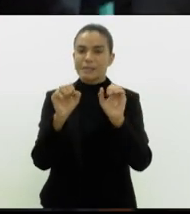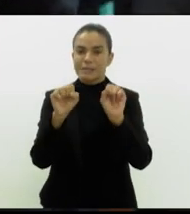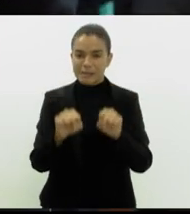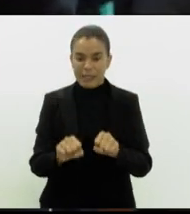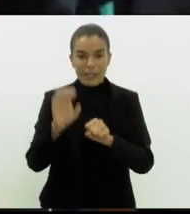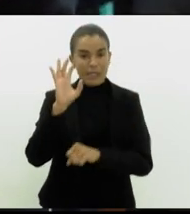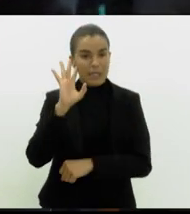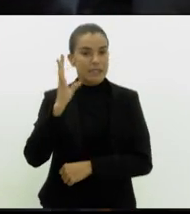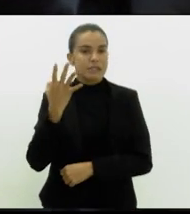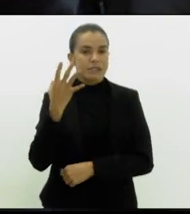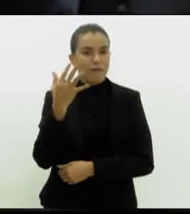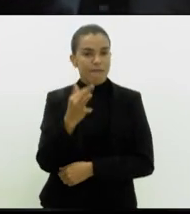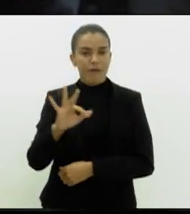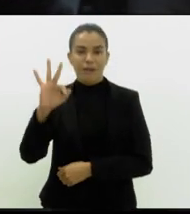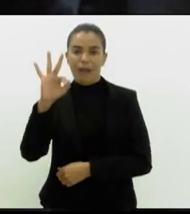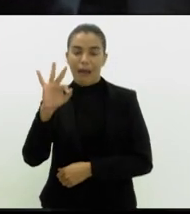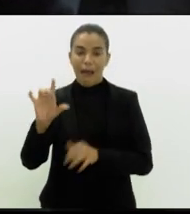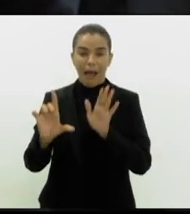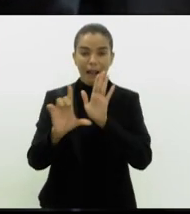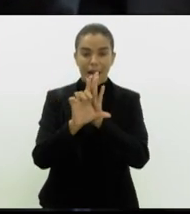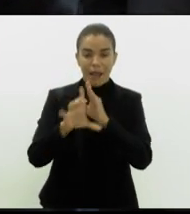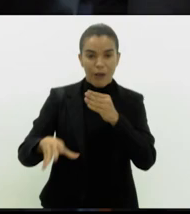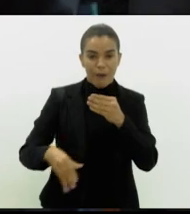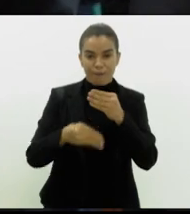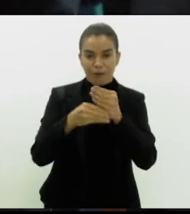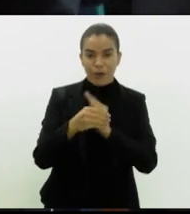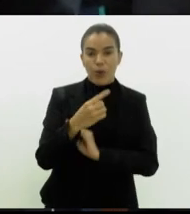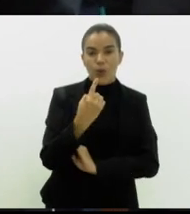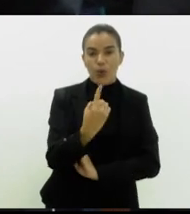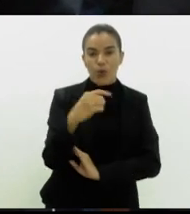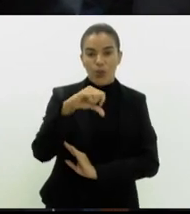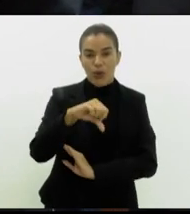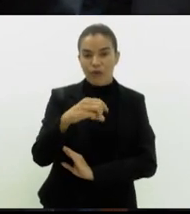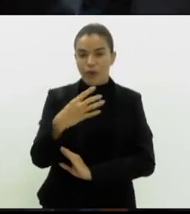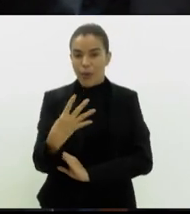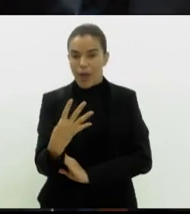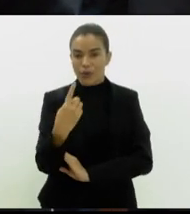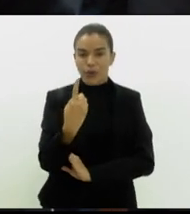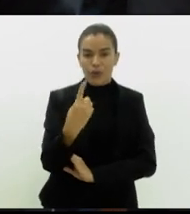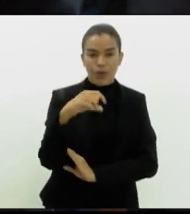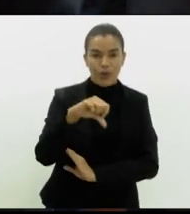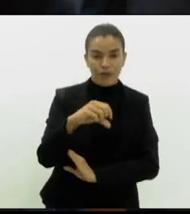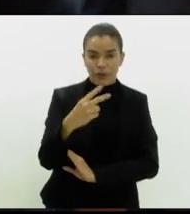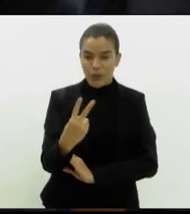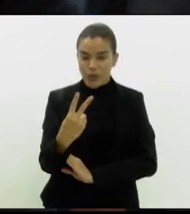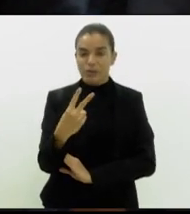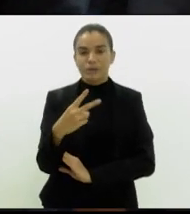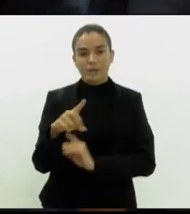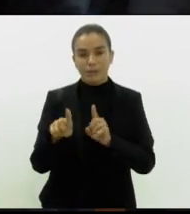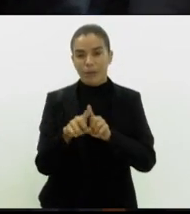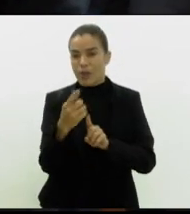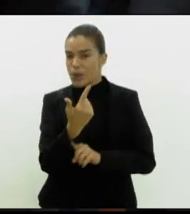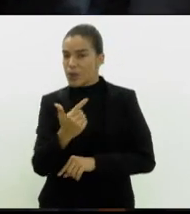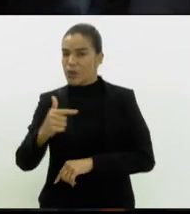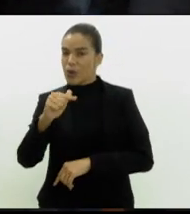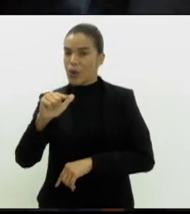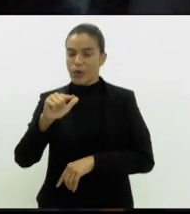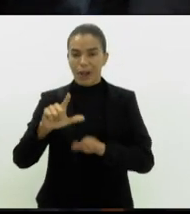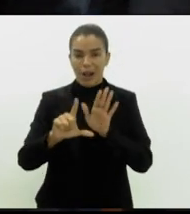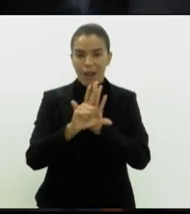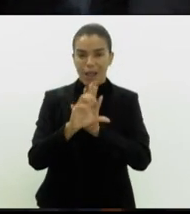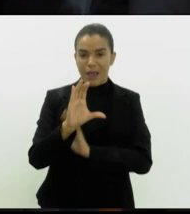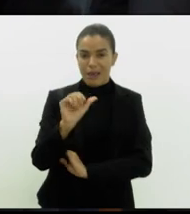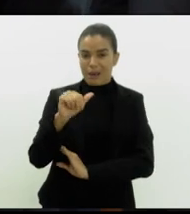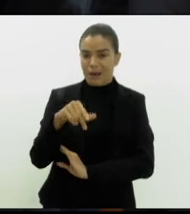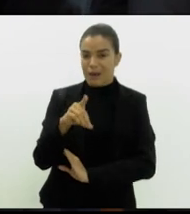federais, como a Lei Complementar o 9.2, a Lei Complementar o 9.4 e outras leis, a Lei Candir,